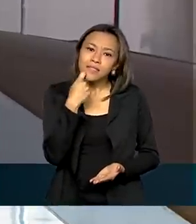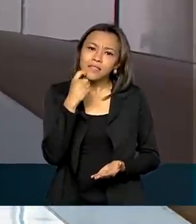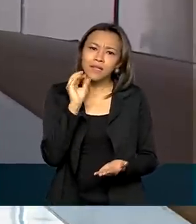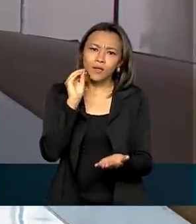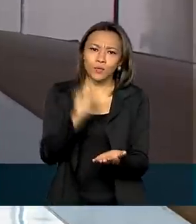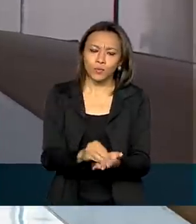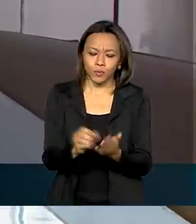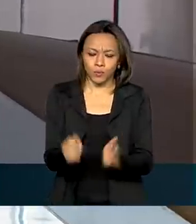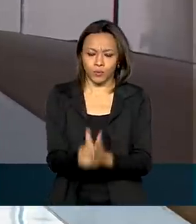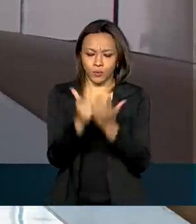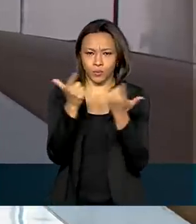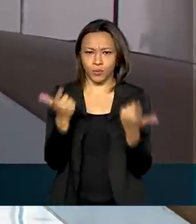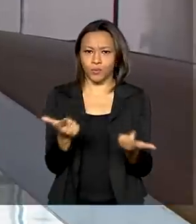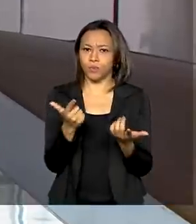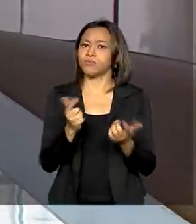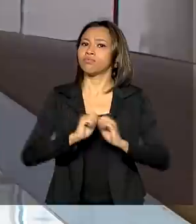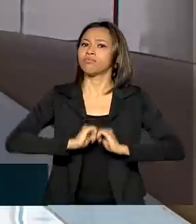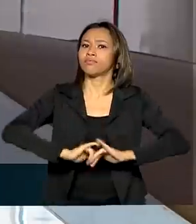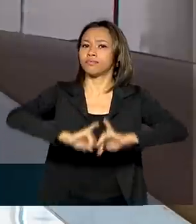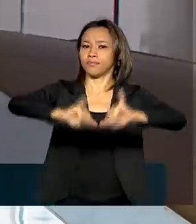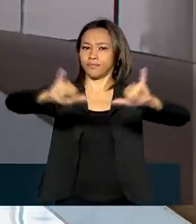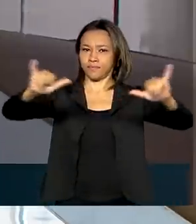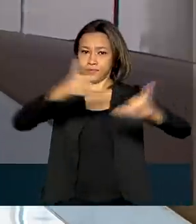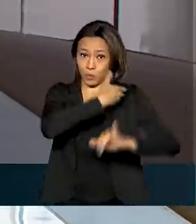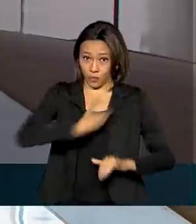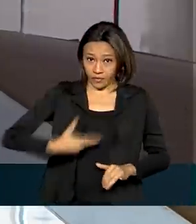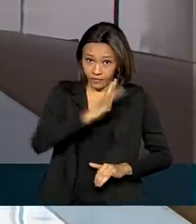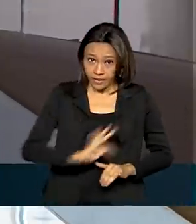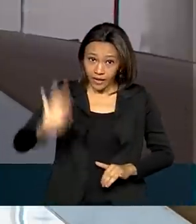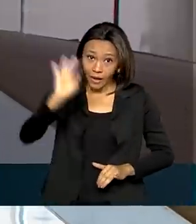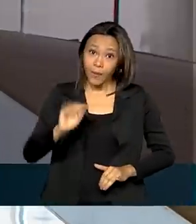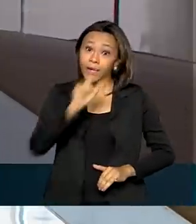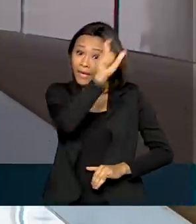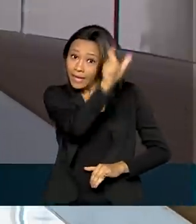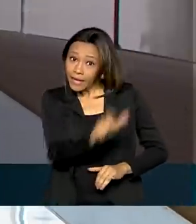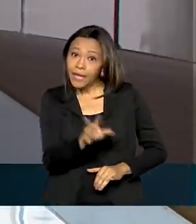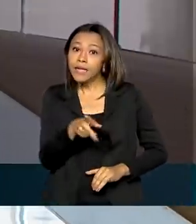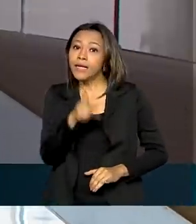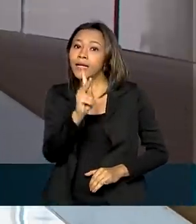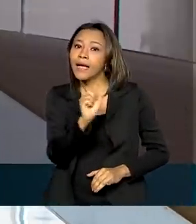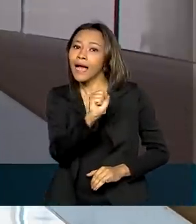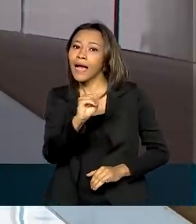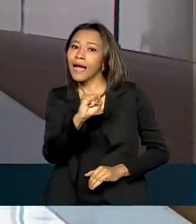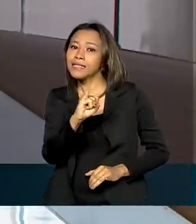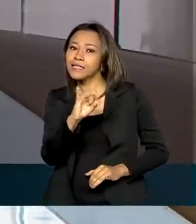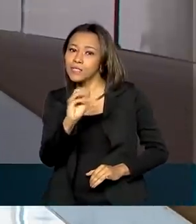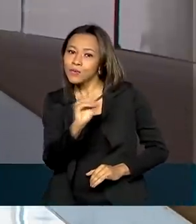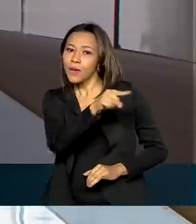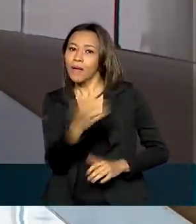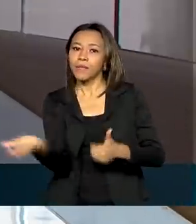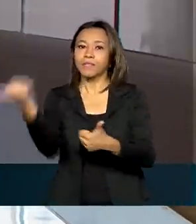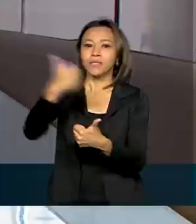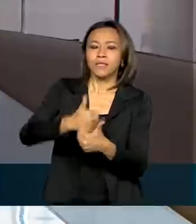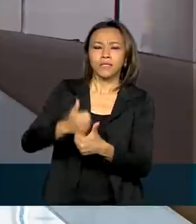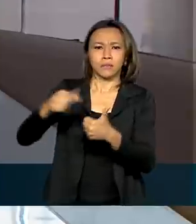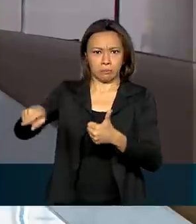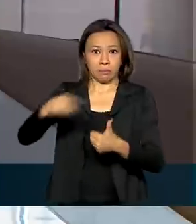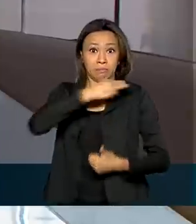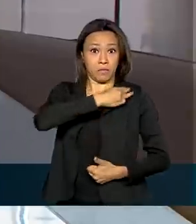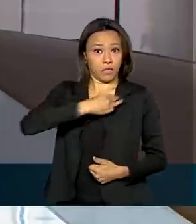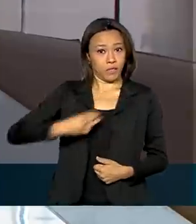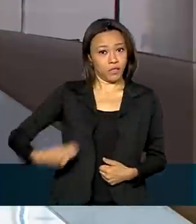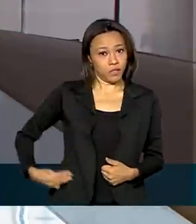Diário Oficial da União. Cássio Nunes Marques é o indicado pelo presidente para assumir a vaga de ministro no